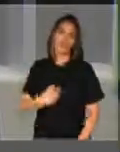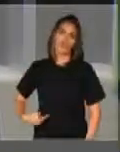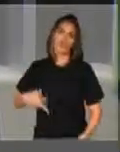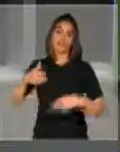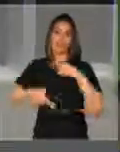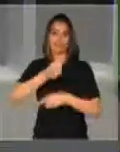Orientação de banheiros.